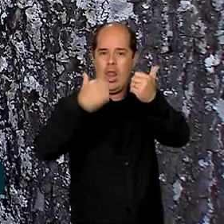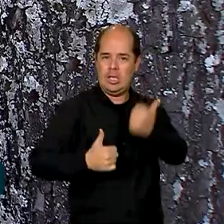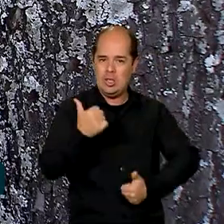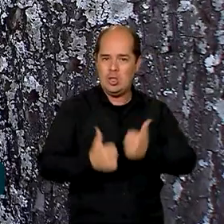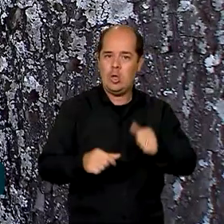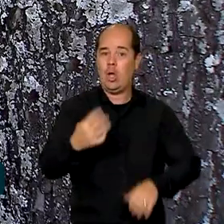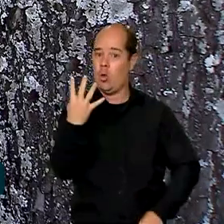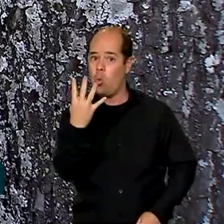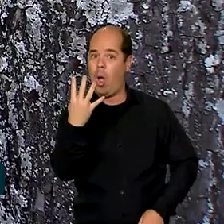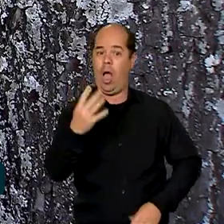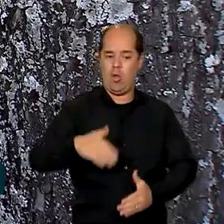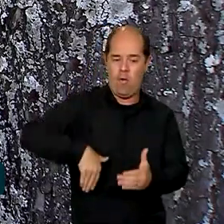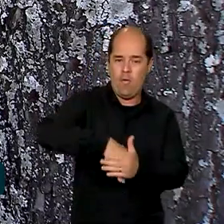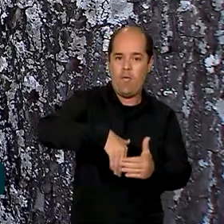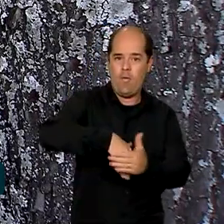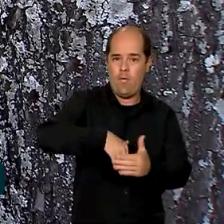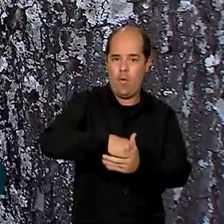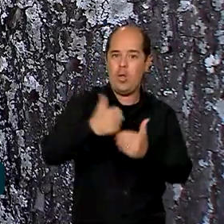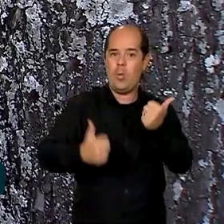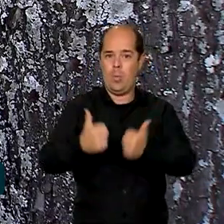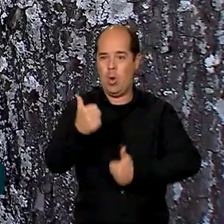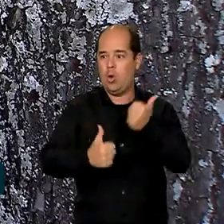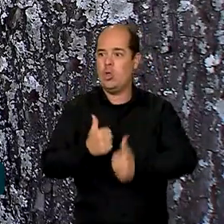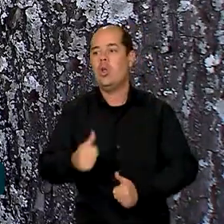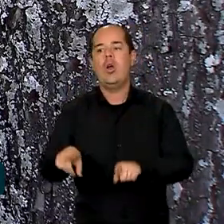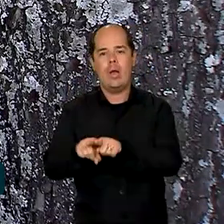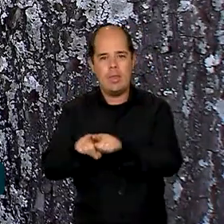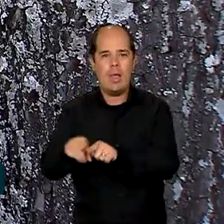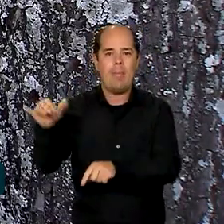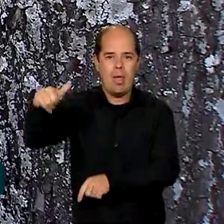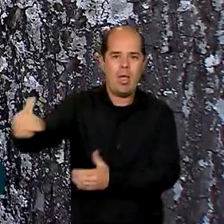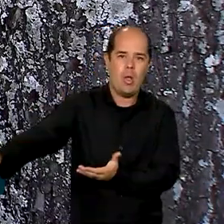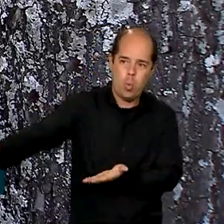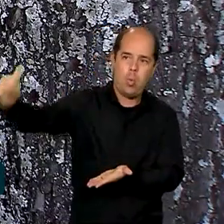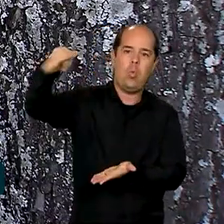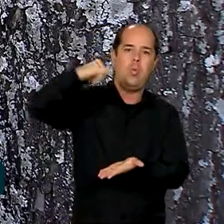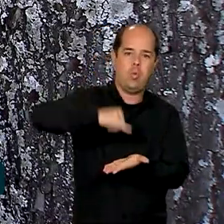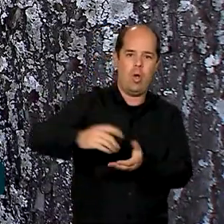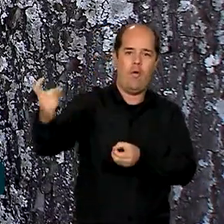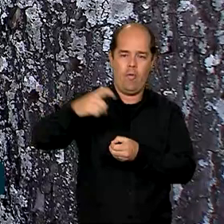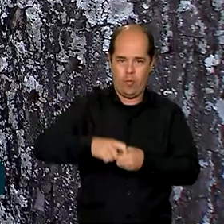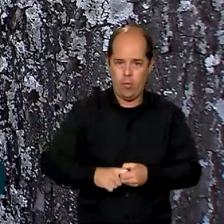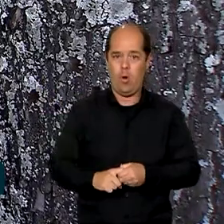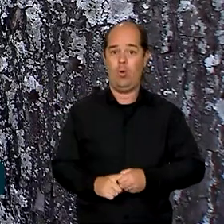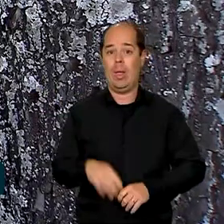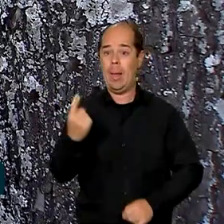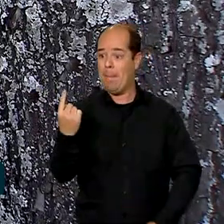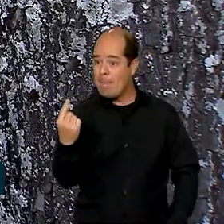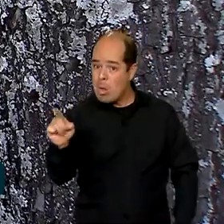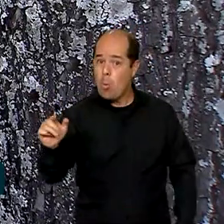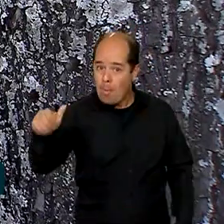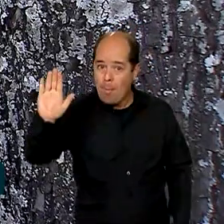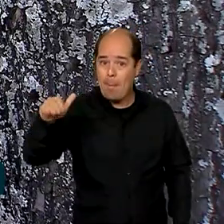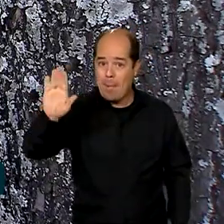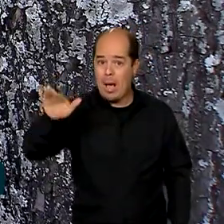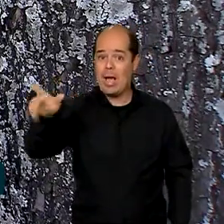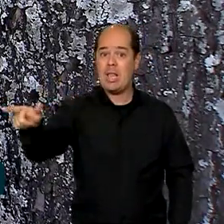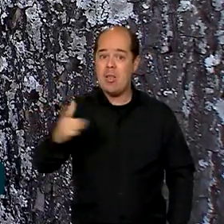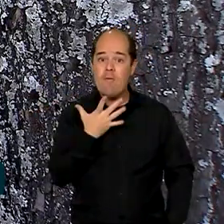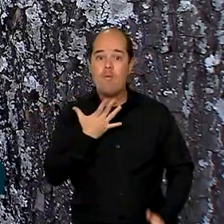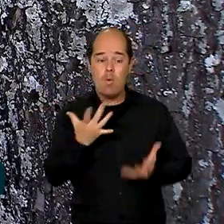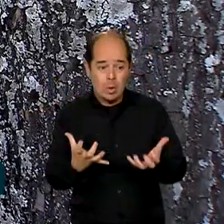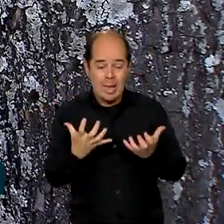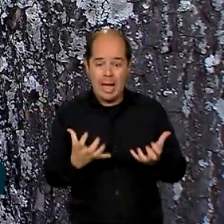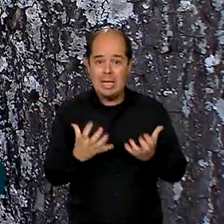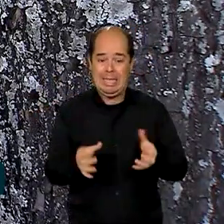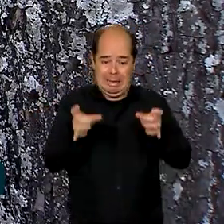futebol. De acordo com o Itamaraty, mais de 2.700 brasileiros manifestaram interesse até agora em deixar a